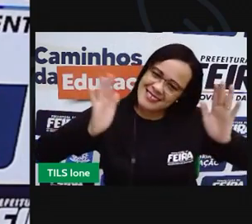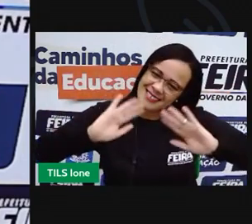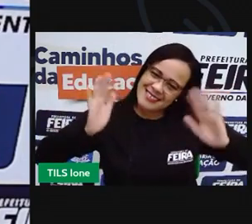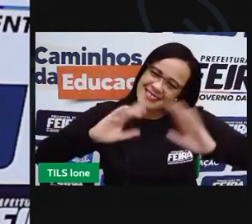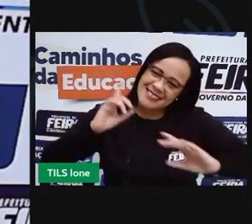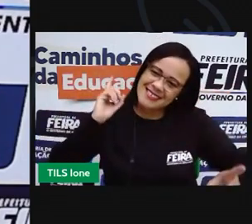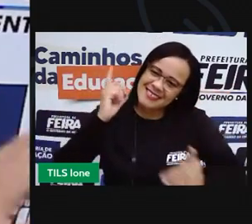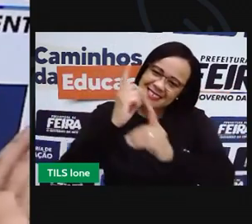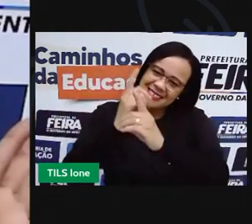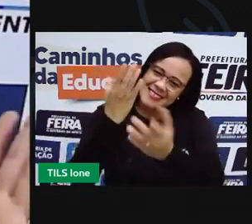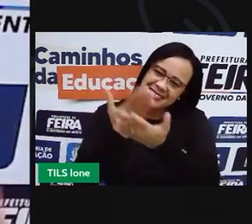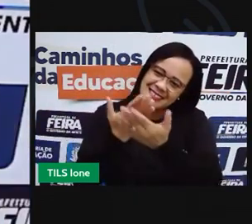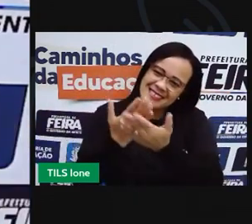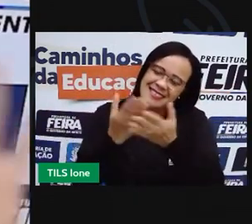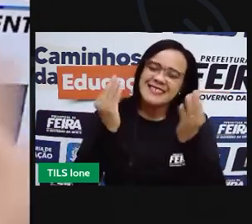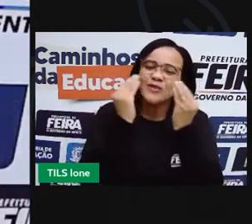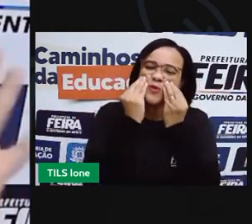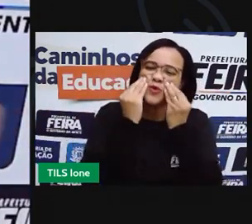aula. Tchau.